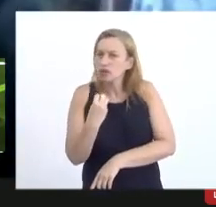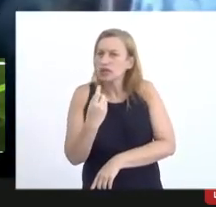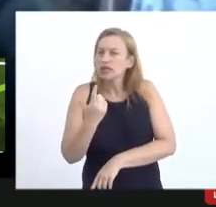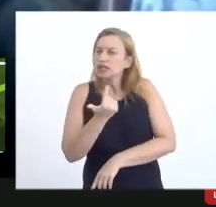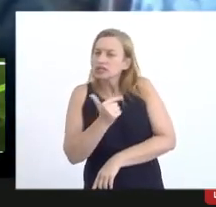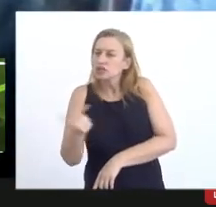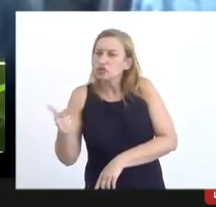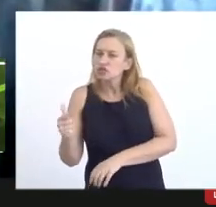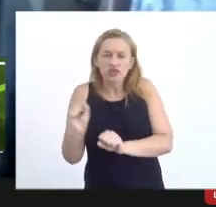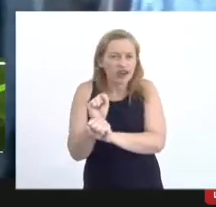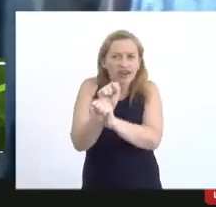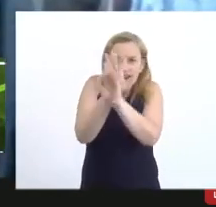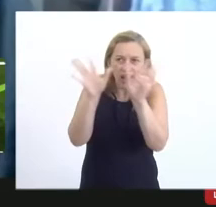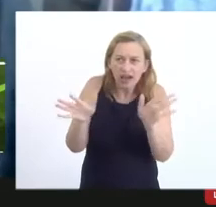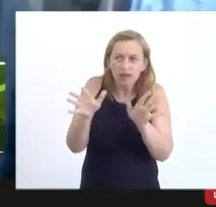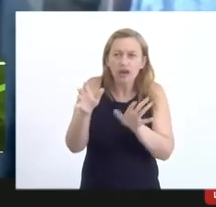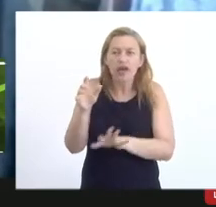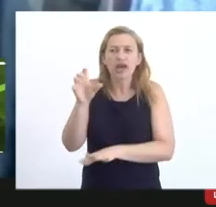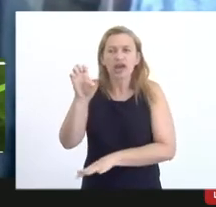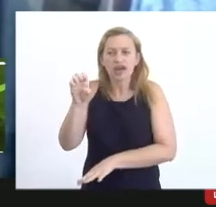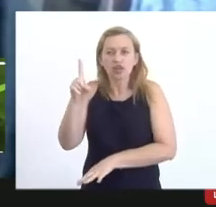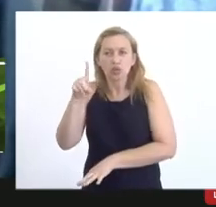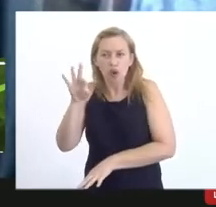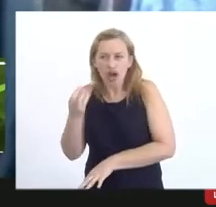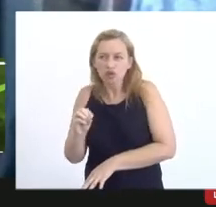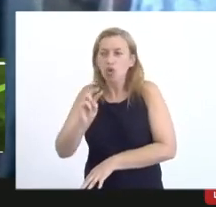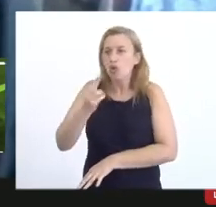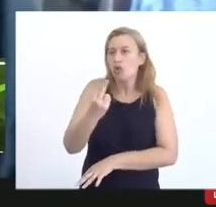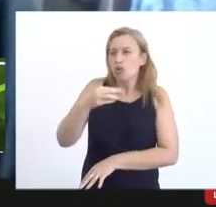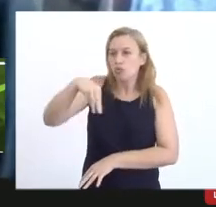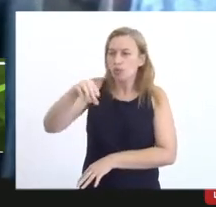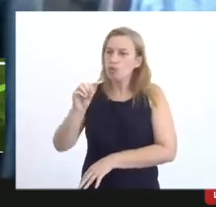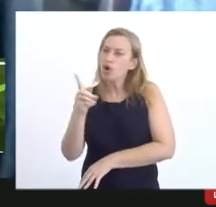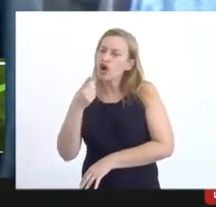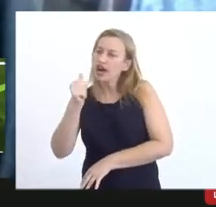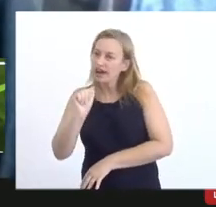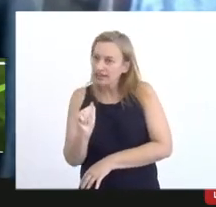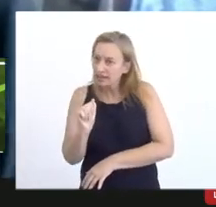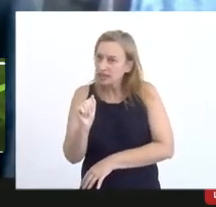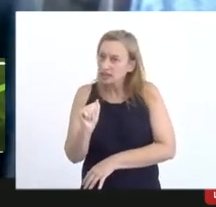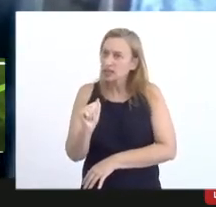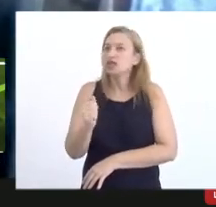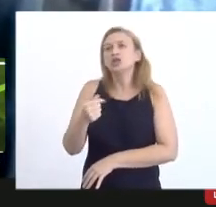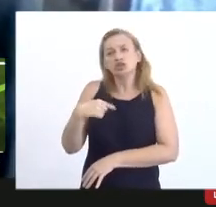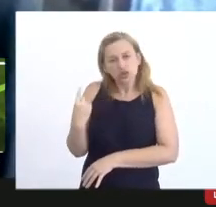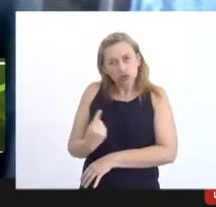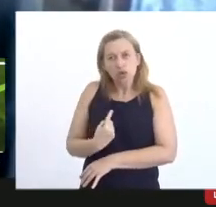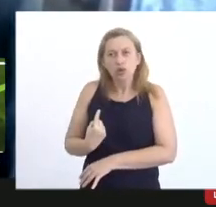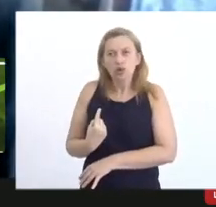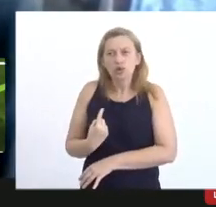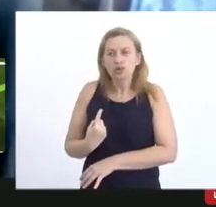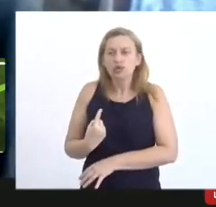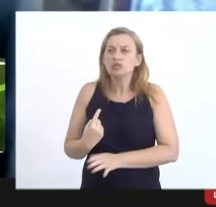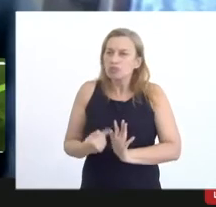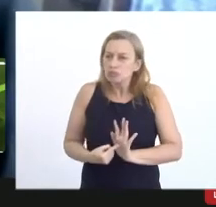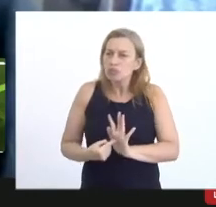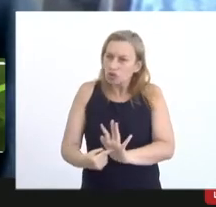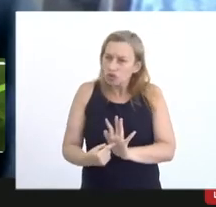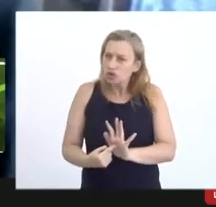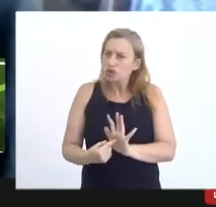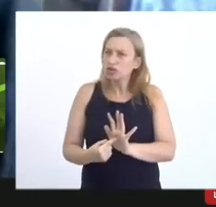tiver isso claro o Eduardo e Morgana se não tiver claro a gente coloca que retroage